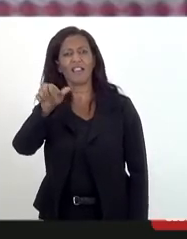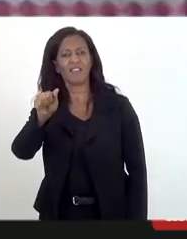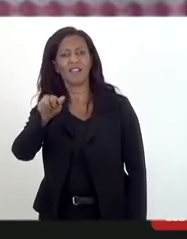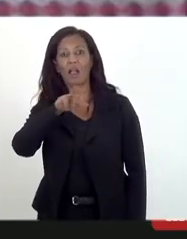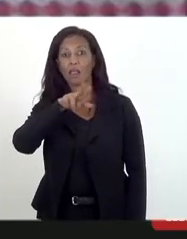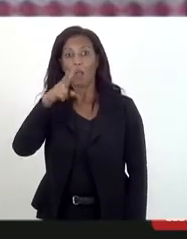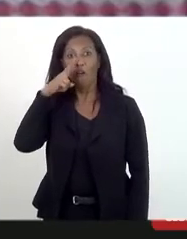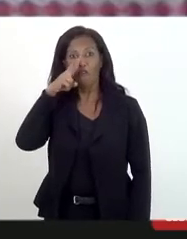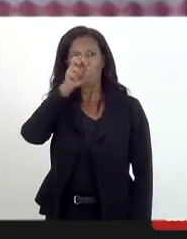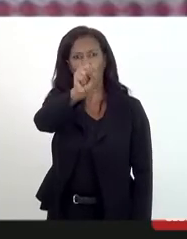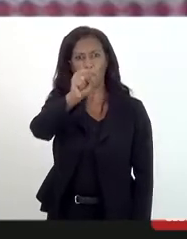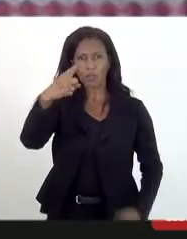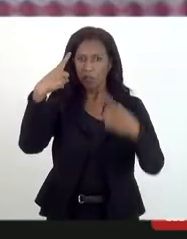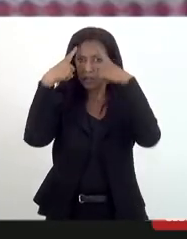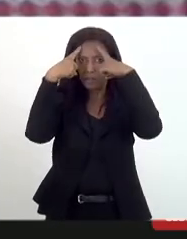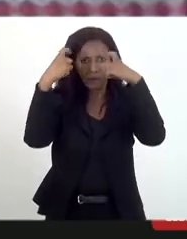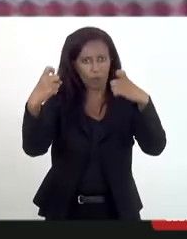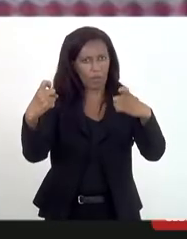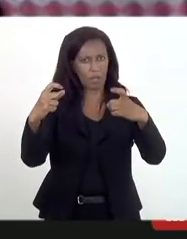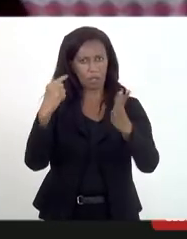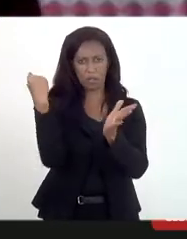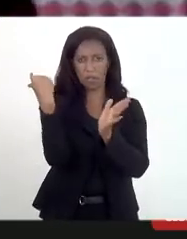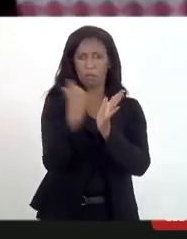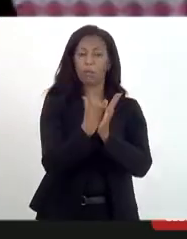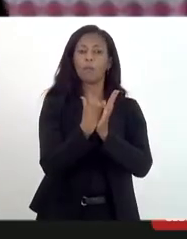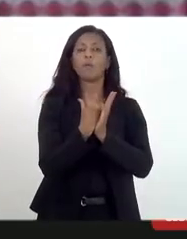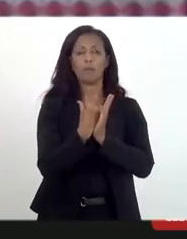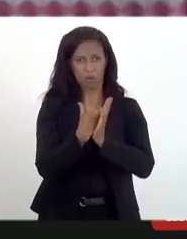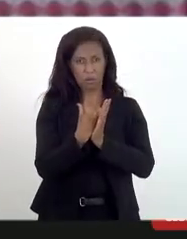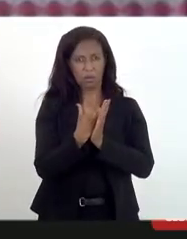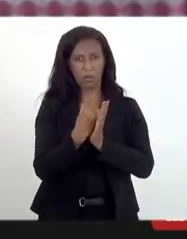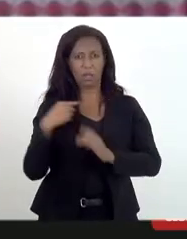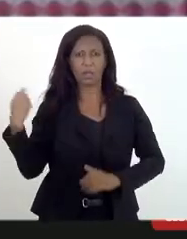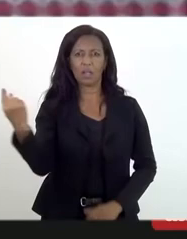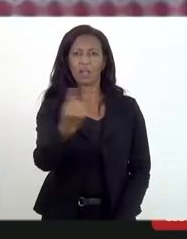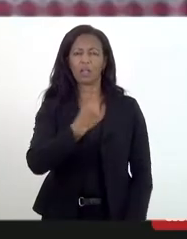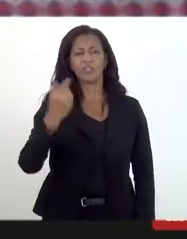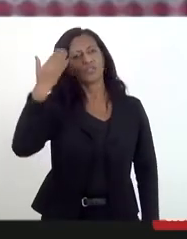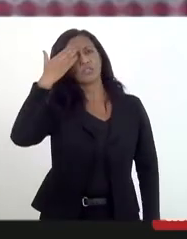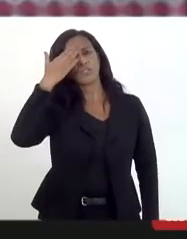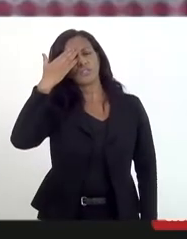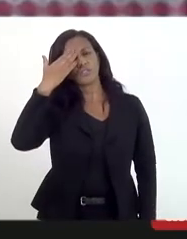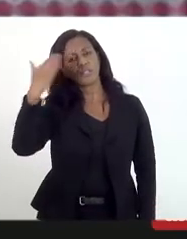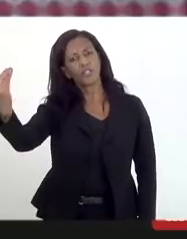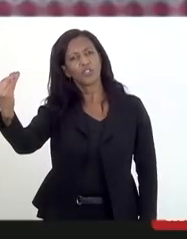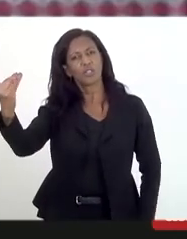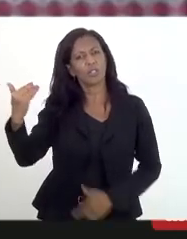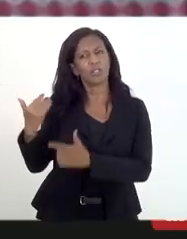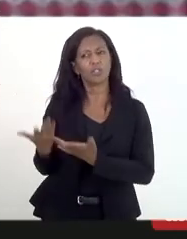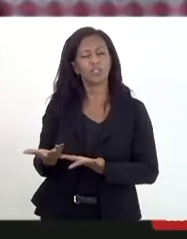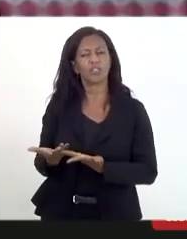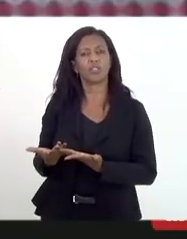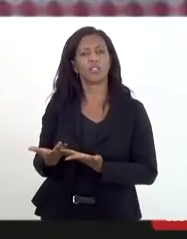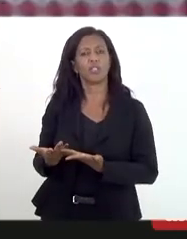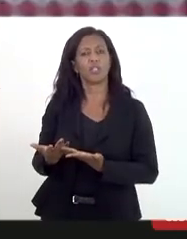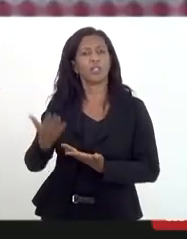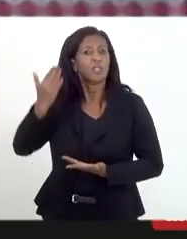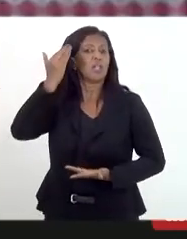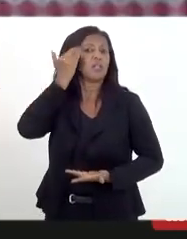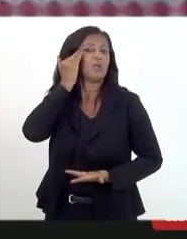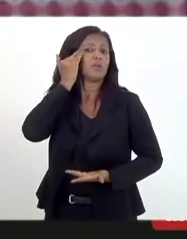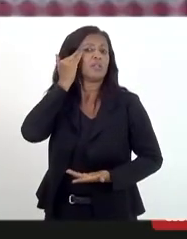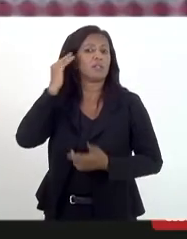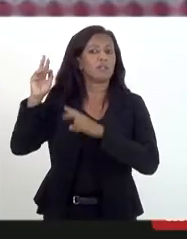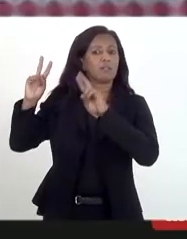violência então a gente está diante de processos criminosos e aí daí eu entendo a